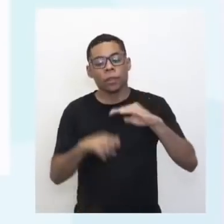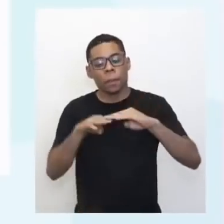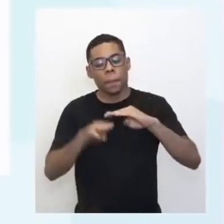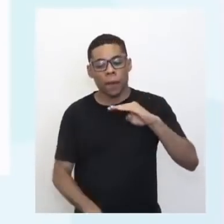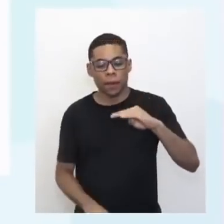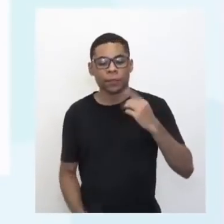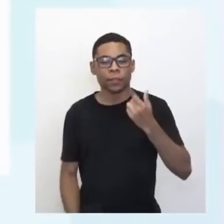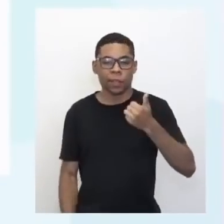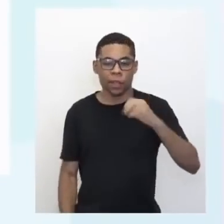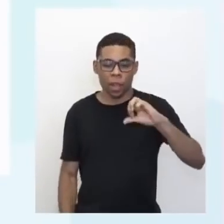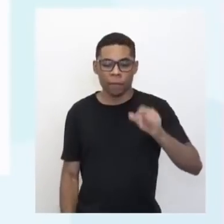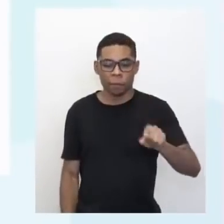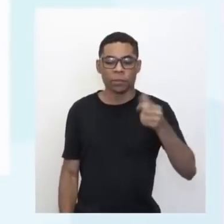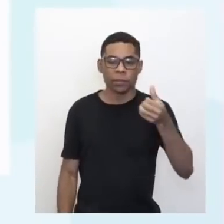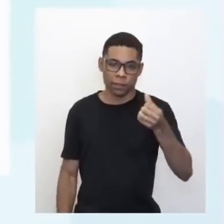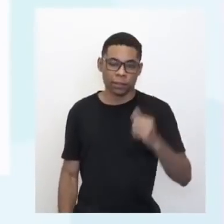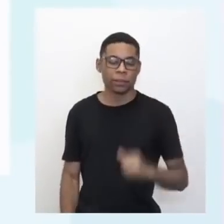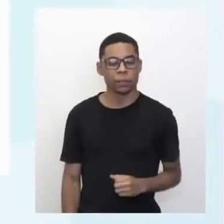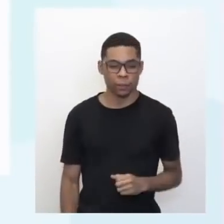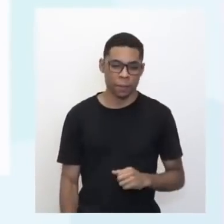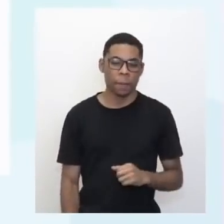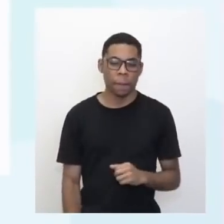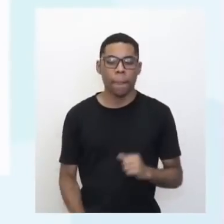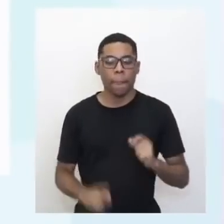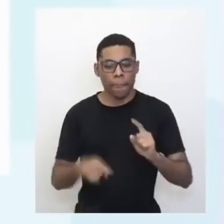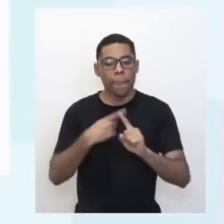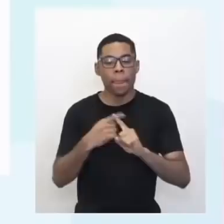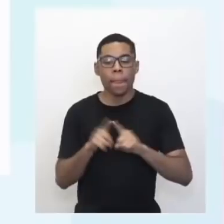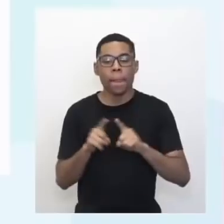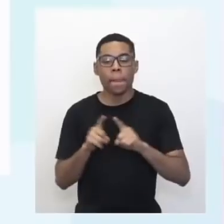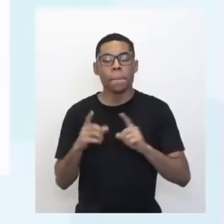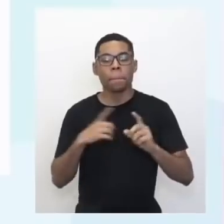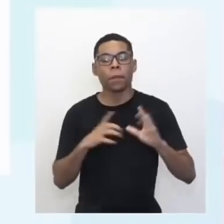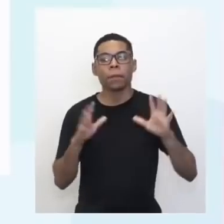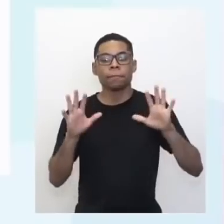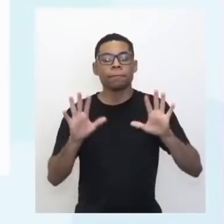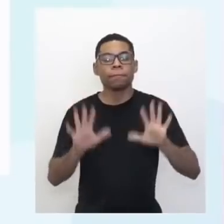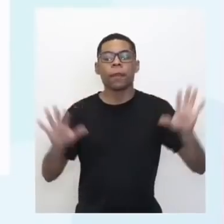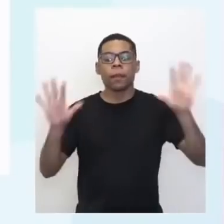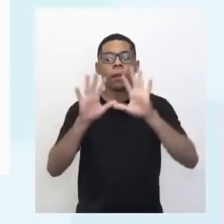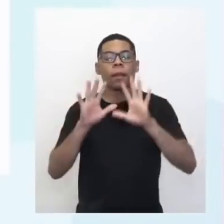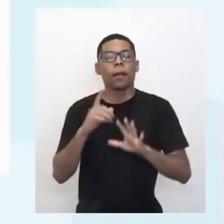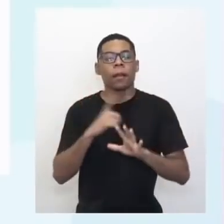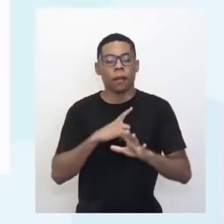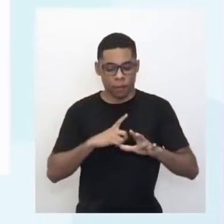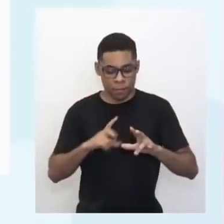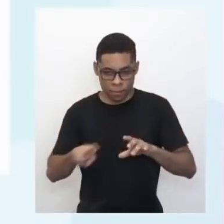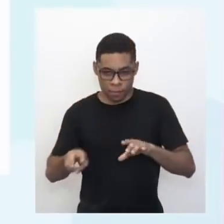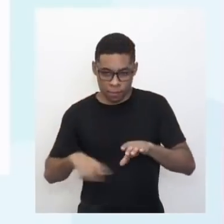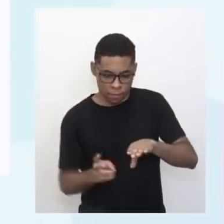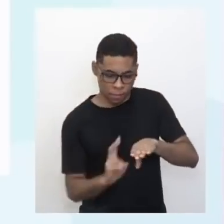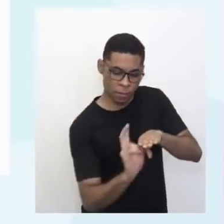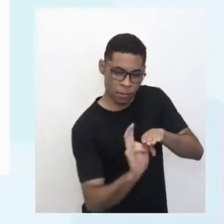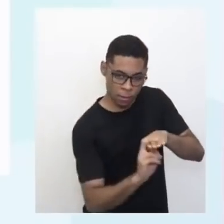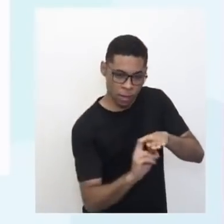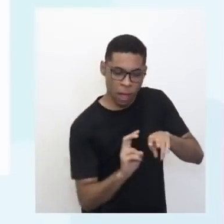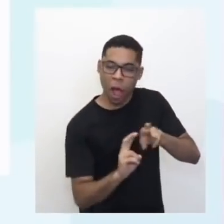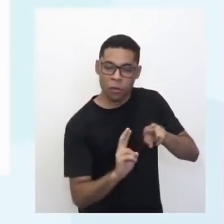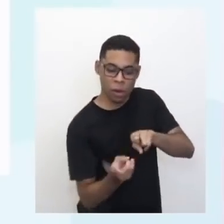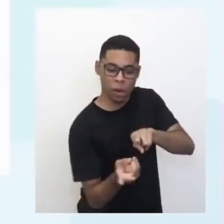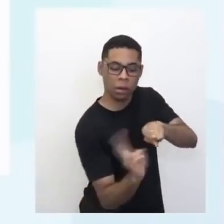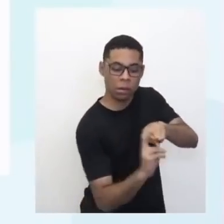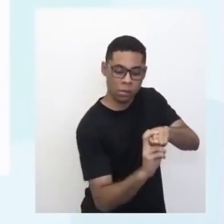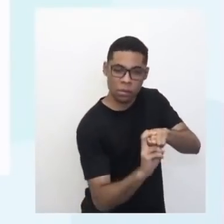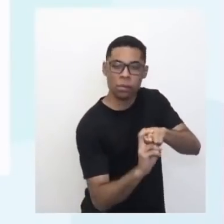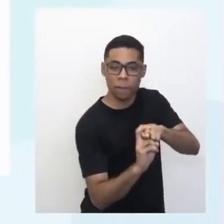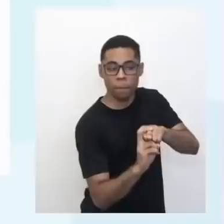Provavelmente deve ser a temperatura do ambiente, né? Do ambiente, é, porque ali tem algumas partes ali, né? Que estão da mesma cor